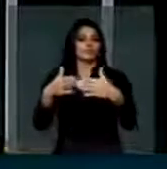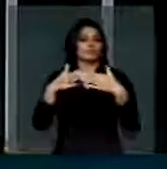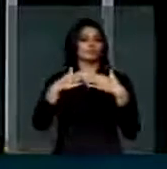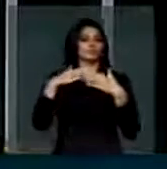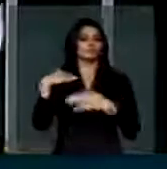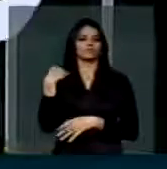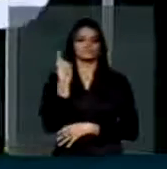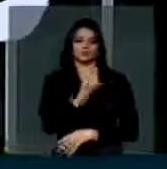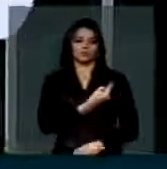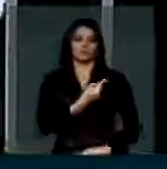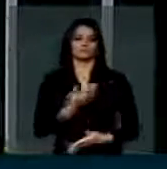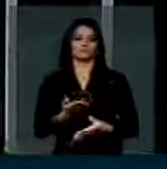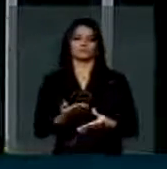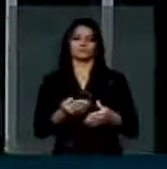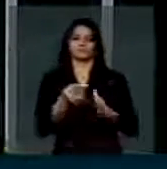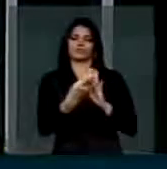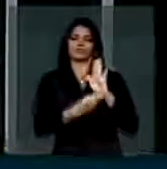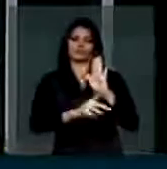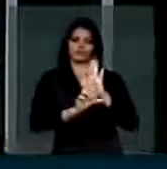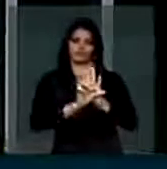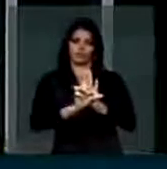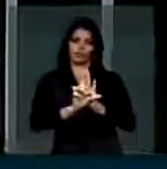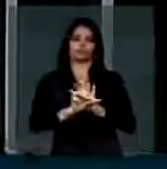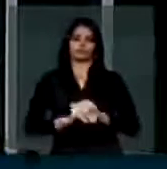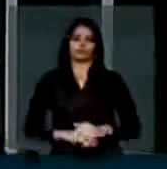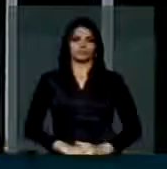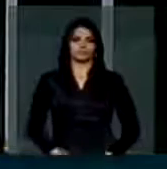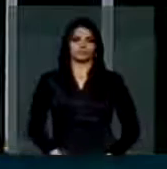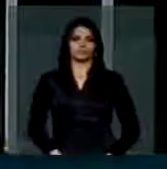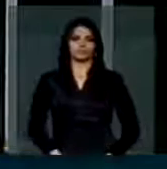deputados, nós entramos com o projeto de lei, deputado,